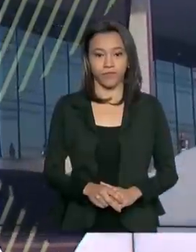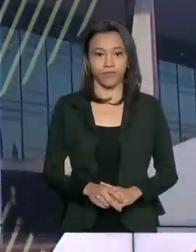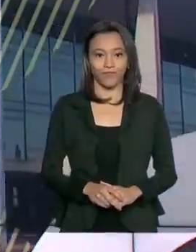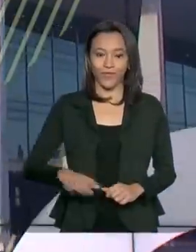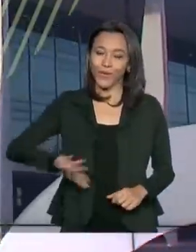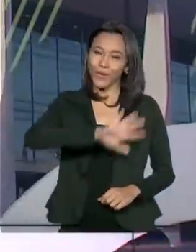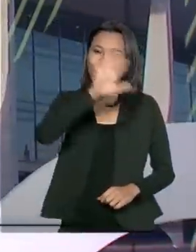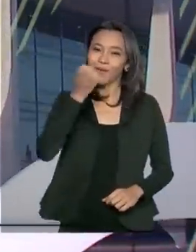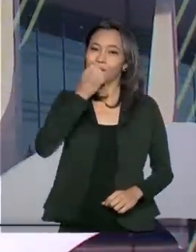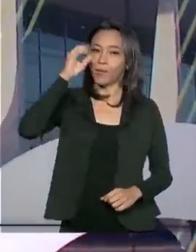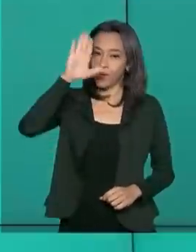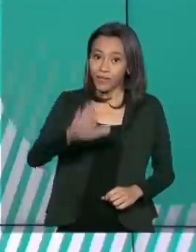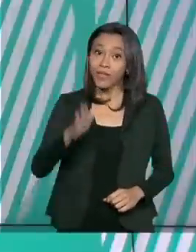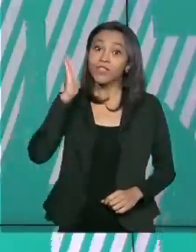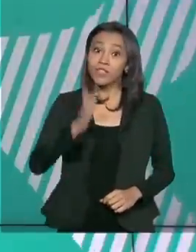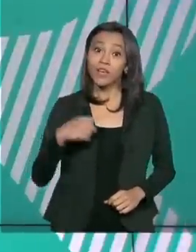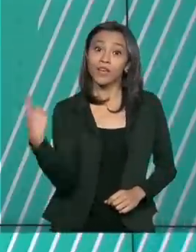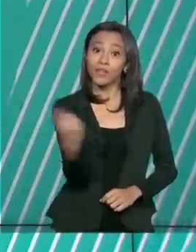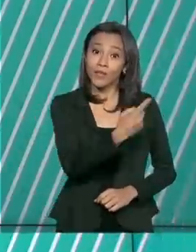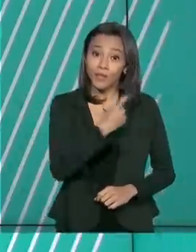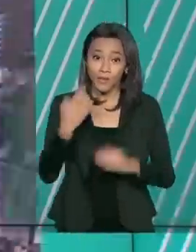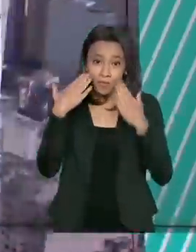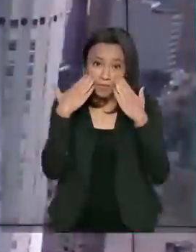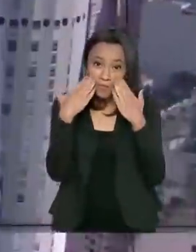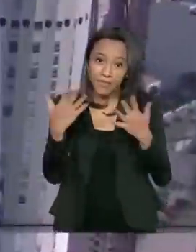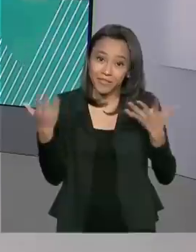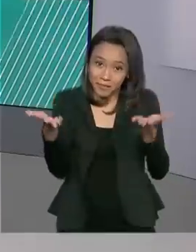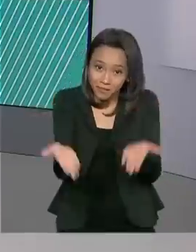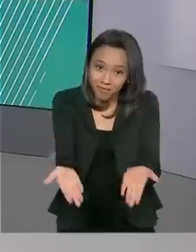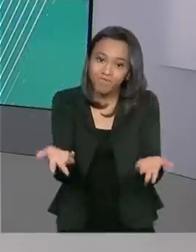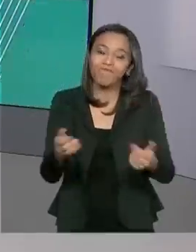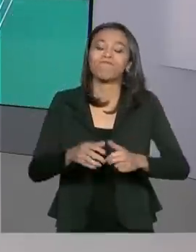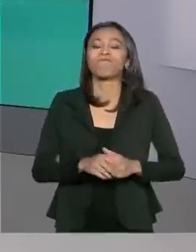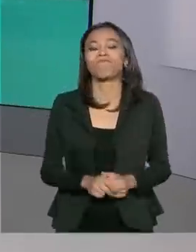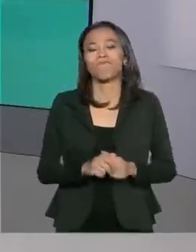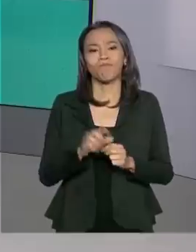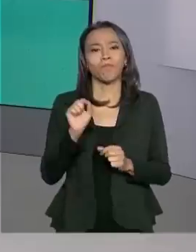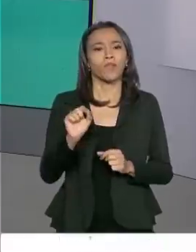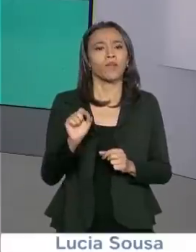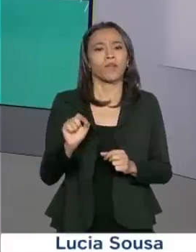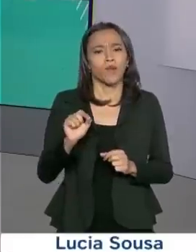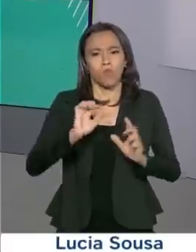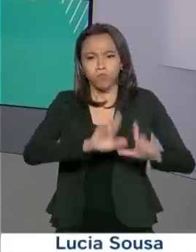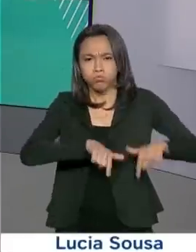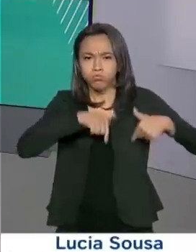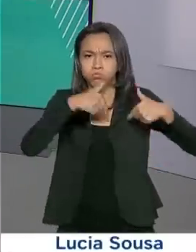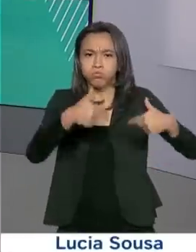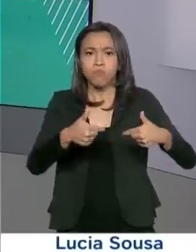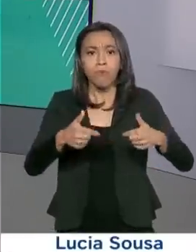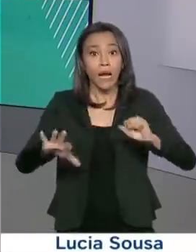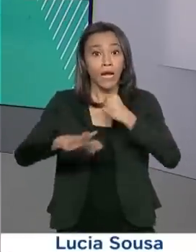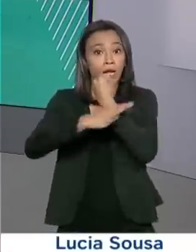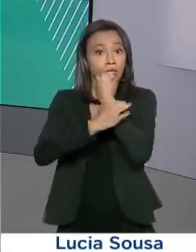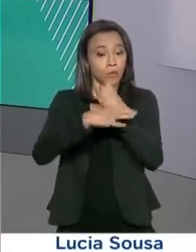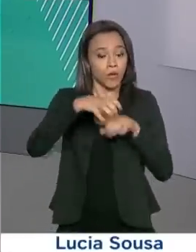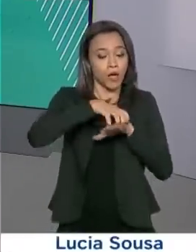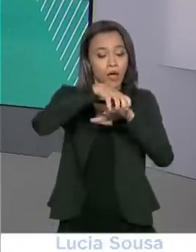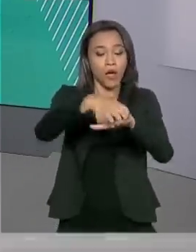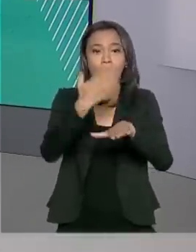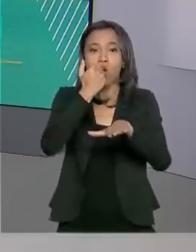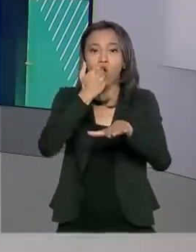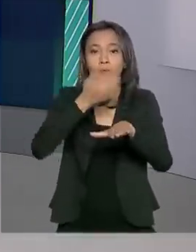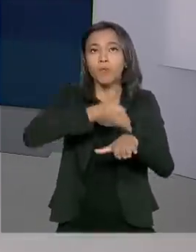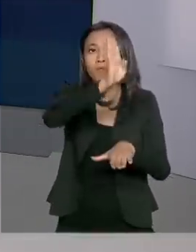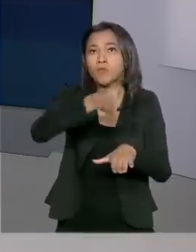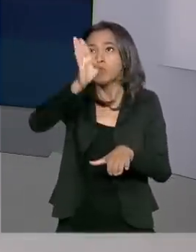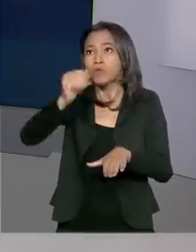Olá, boa tarde. Já está no ar mais um Governo Agora. As ações para garantir o abastecimento do país durante a pandemia de